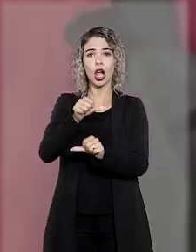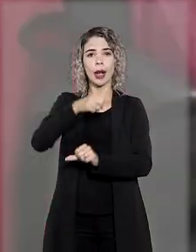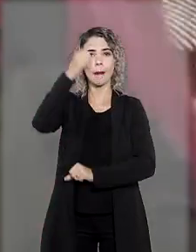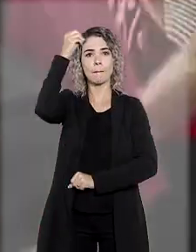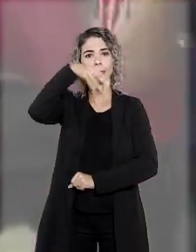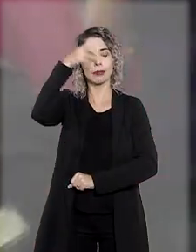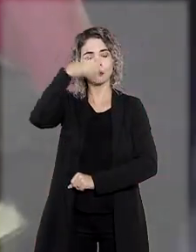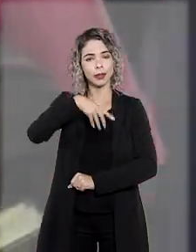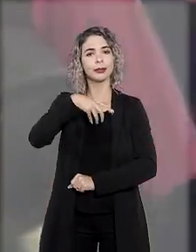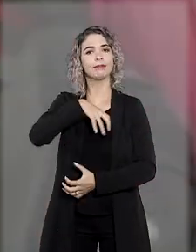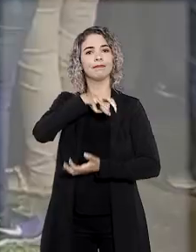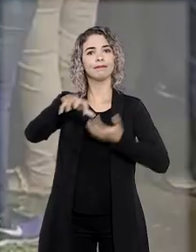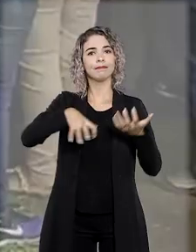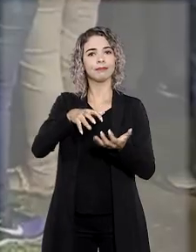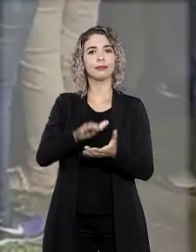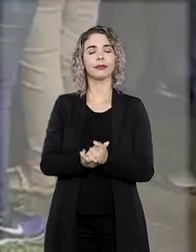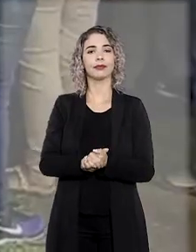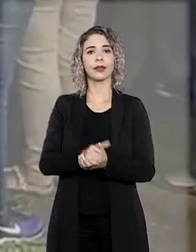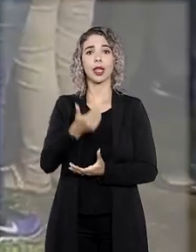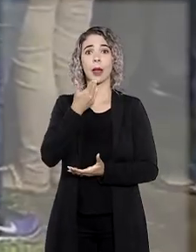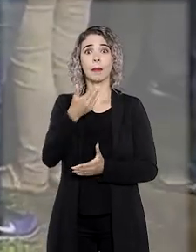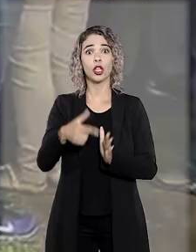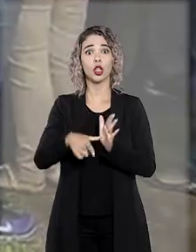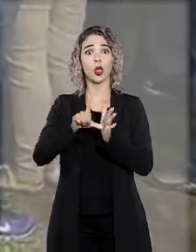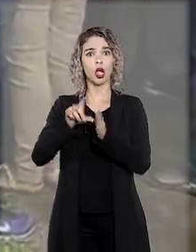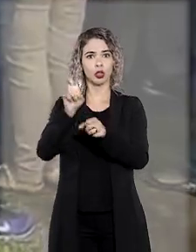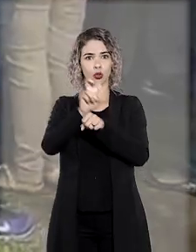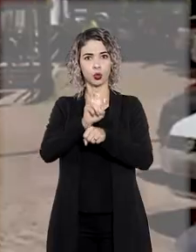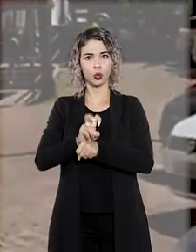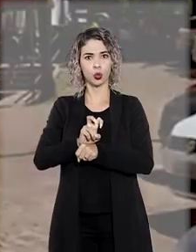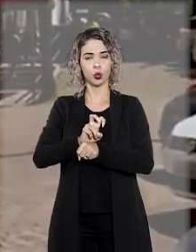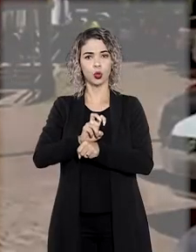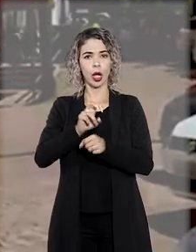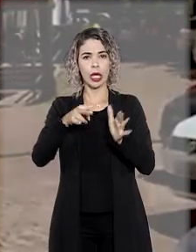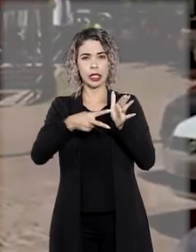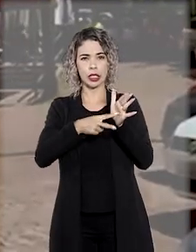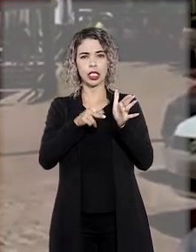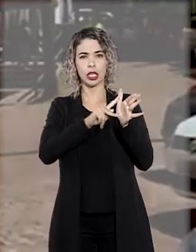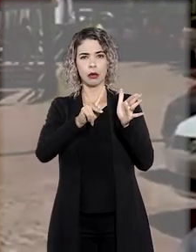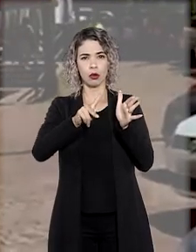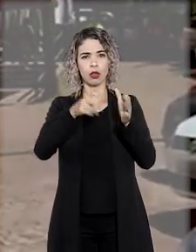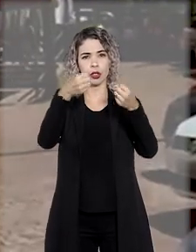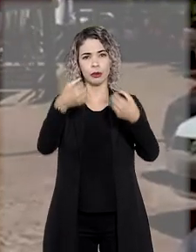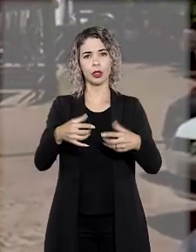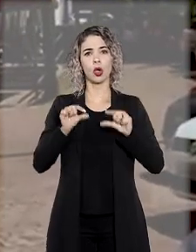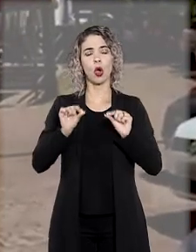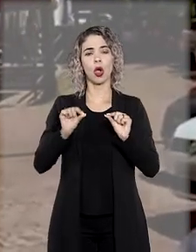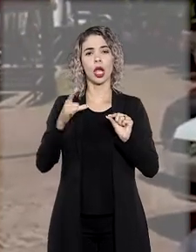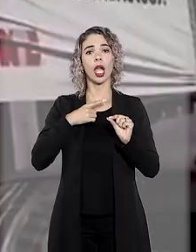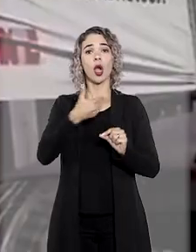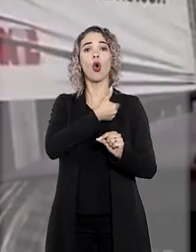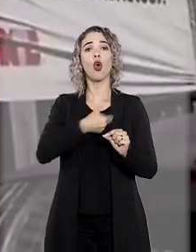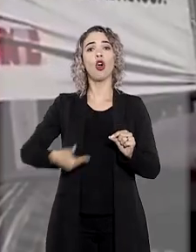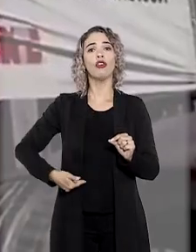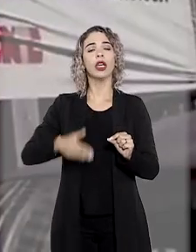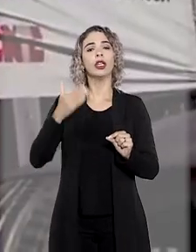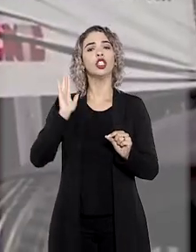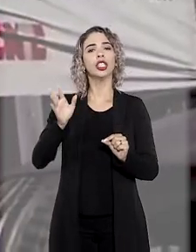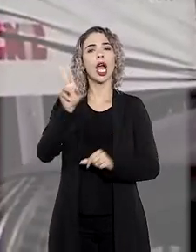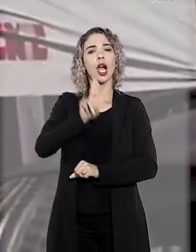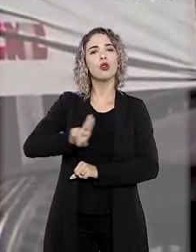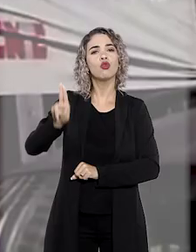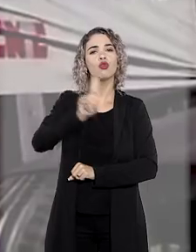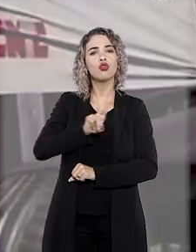a paralisação abusiva. No pedido de tutela provisória, o Simpro DF afirmou, entre outras coisas, que o governo